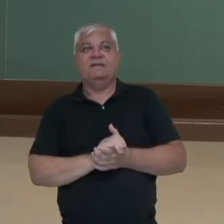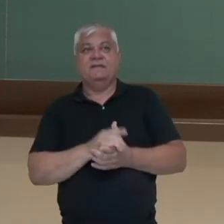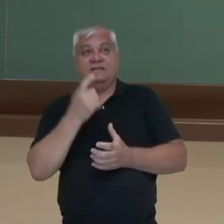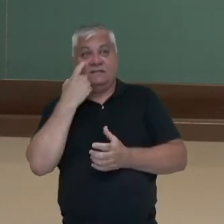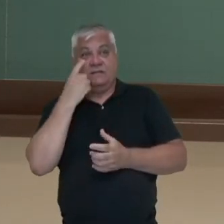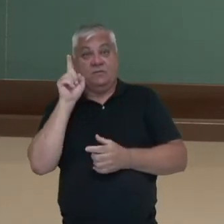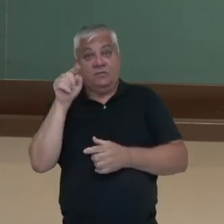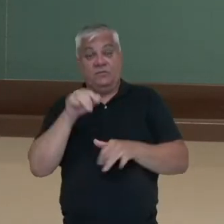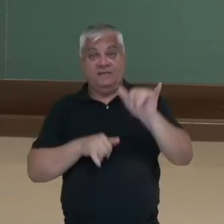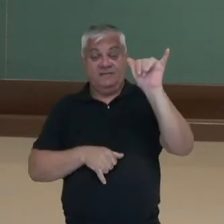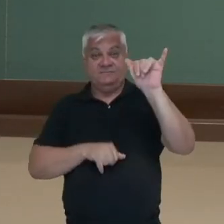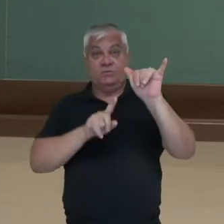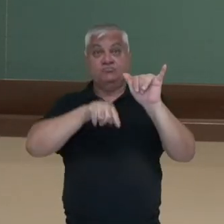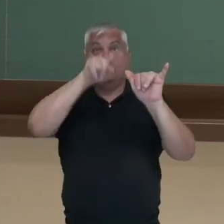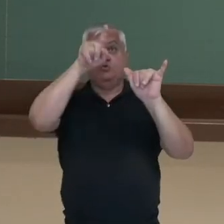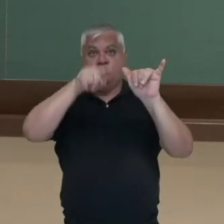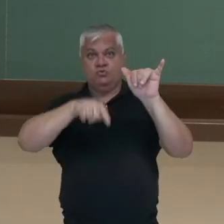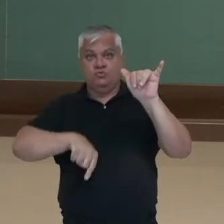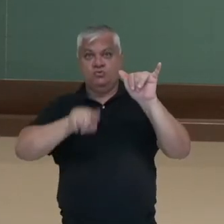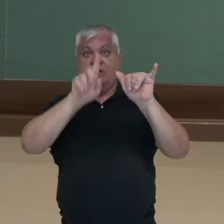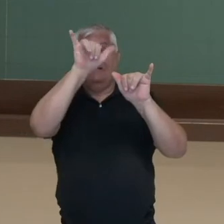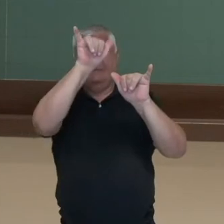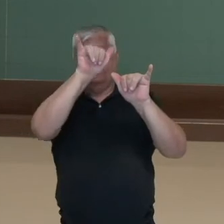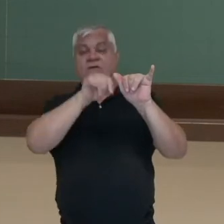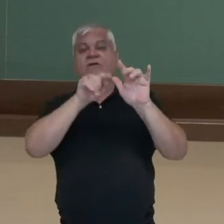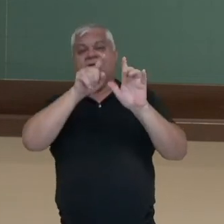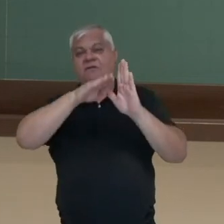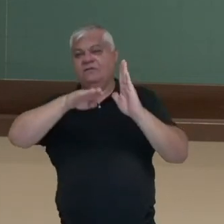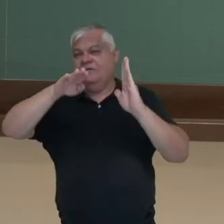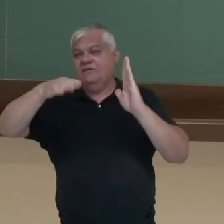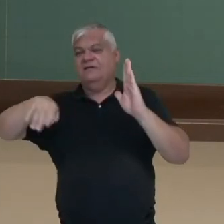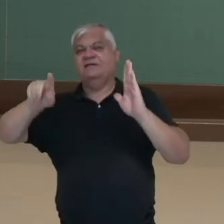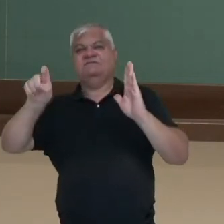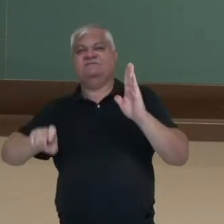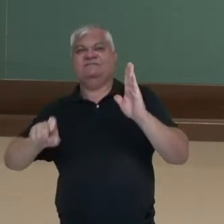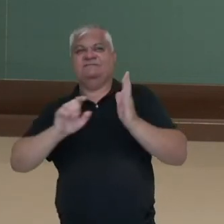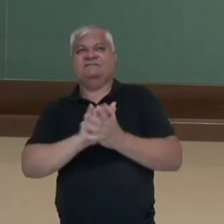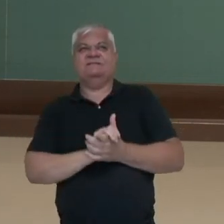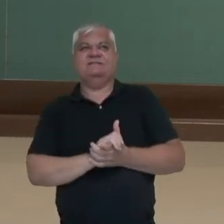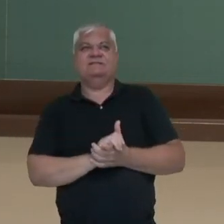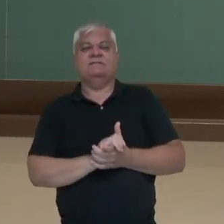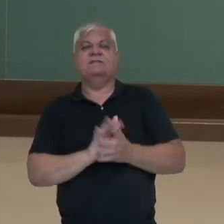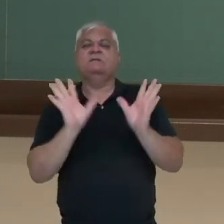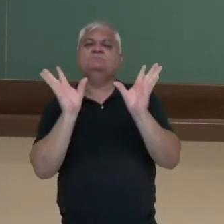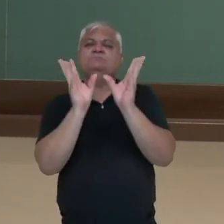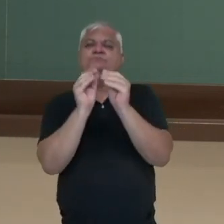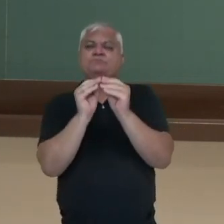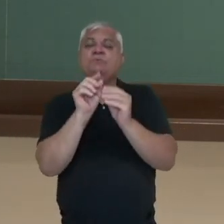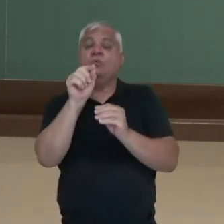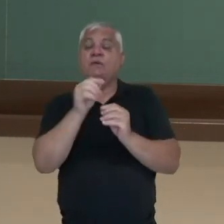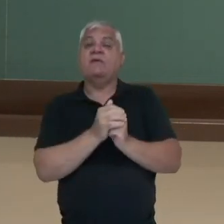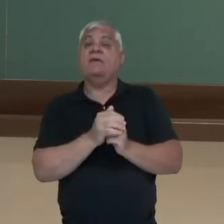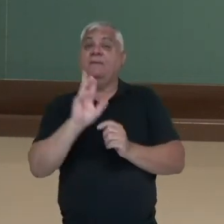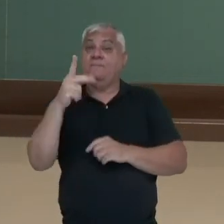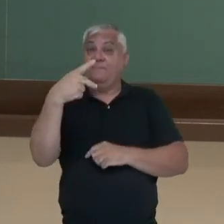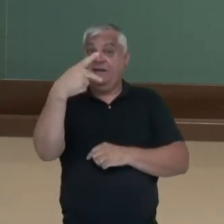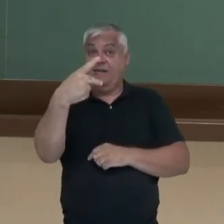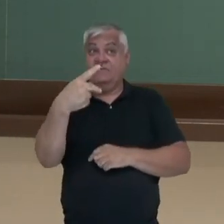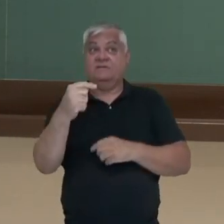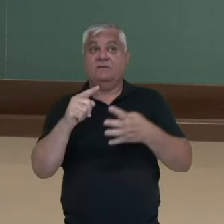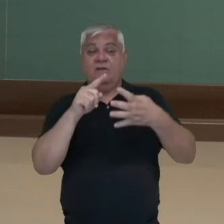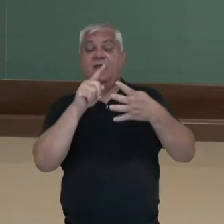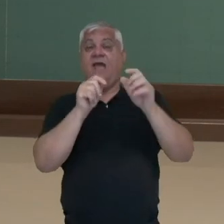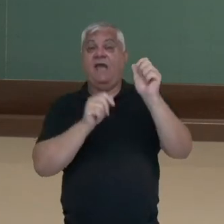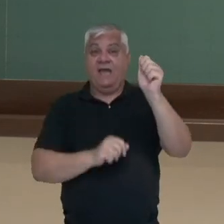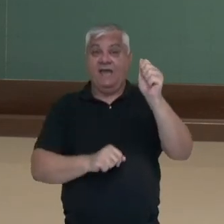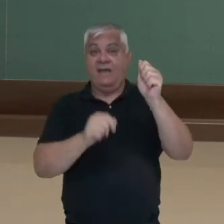ao eixo y, aqui é em relação ao eixo x. Então, em resumo, os parâmetros são quatro. A,